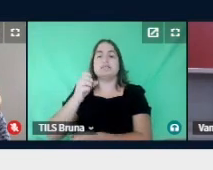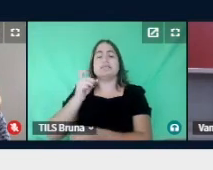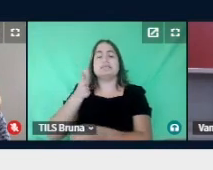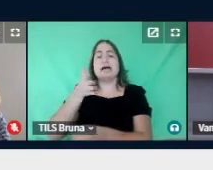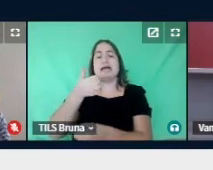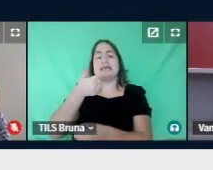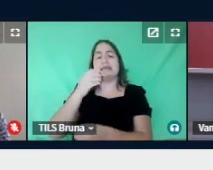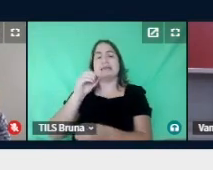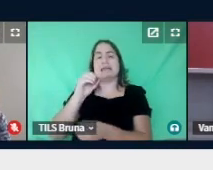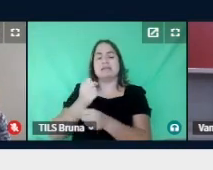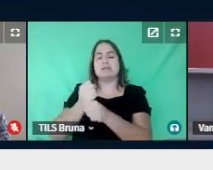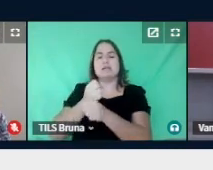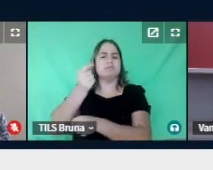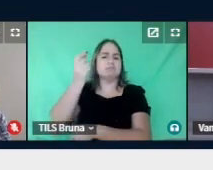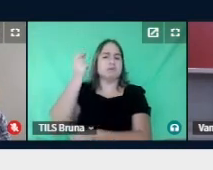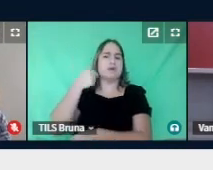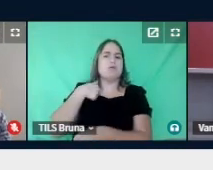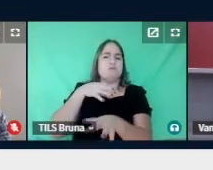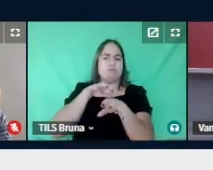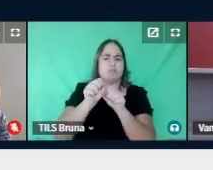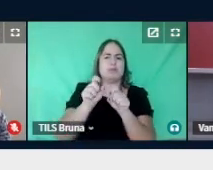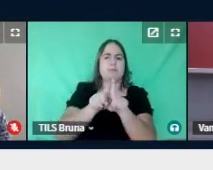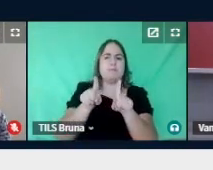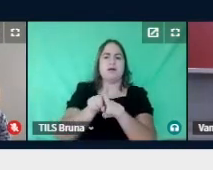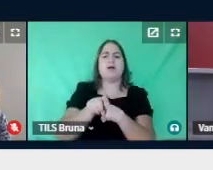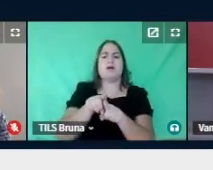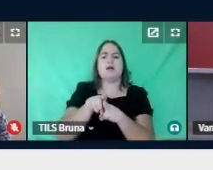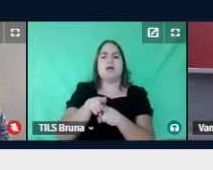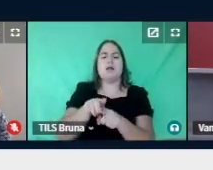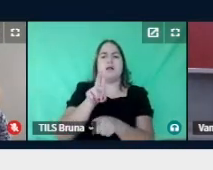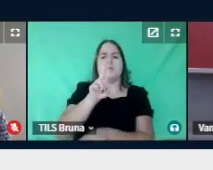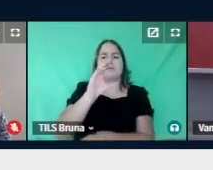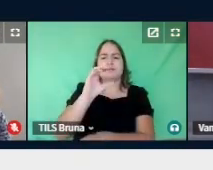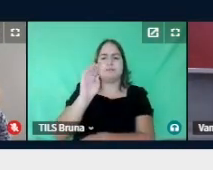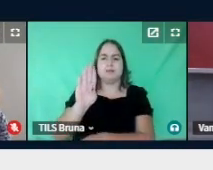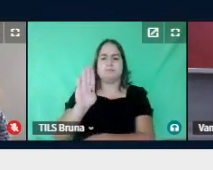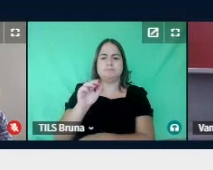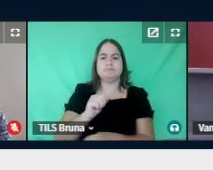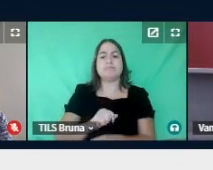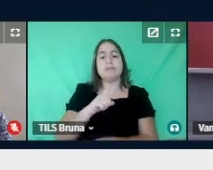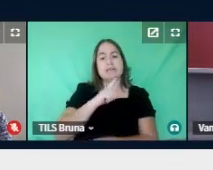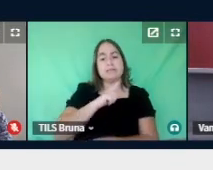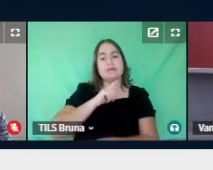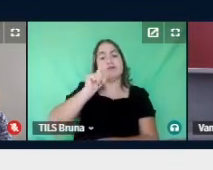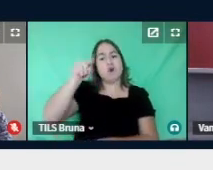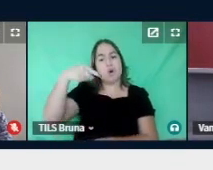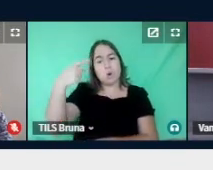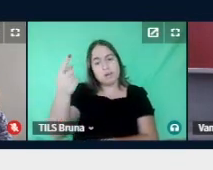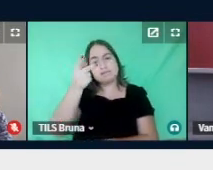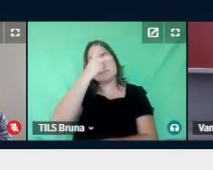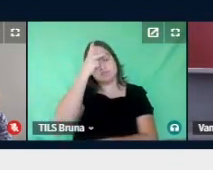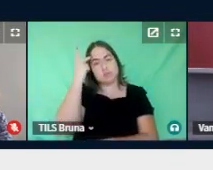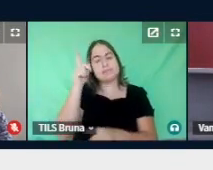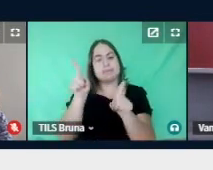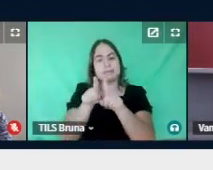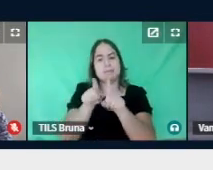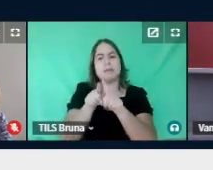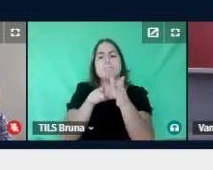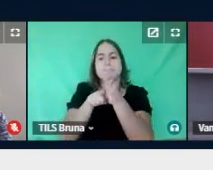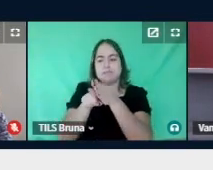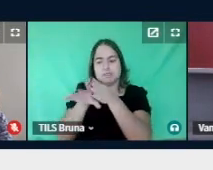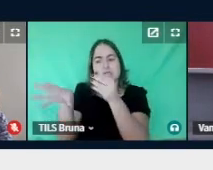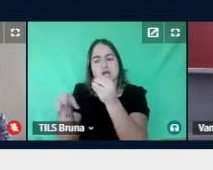Brasília. Houve fontes secundárias de informação, foram pessoas que nos ajudaram, nos auxiliaram